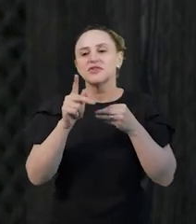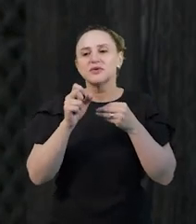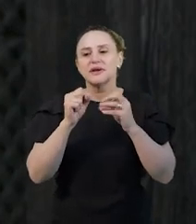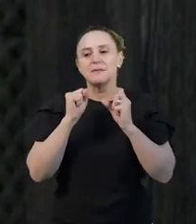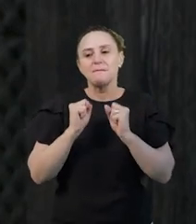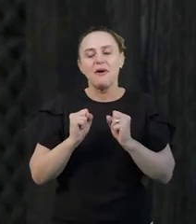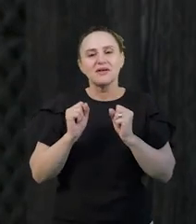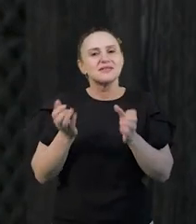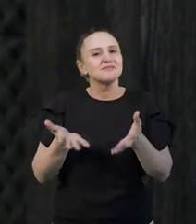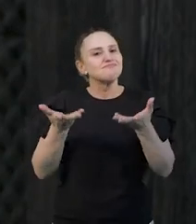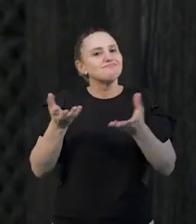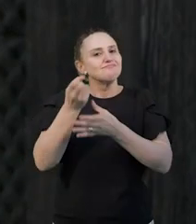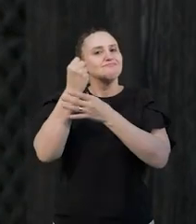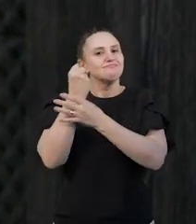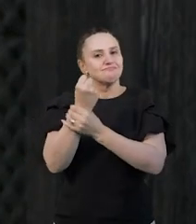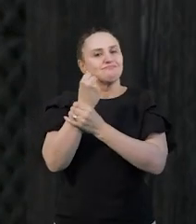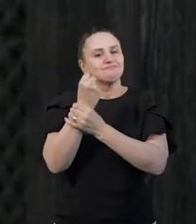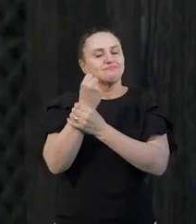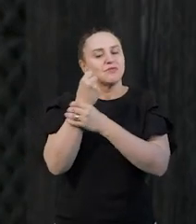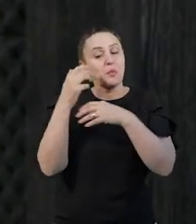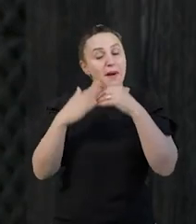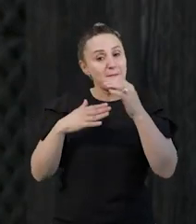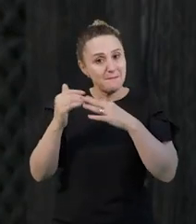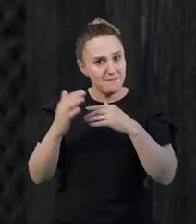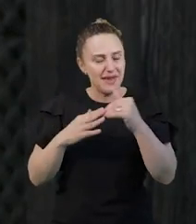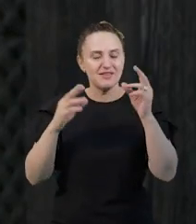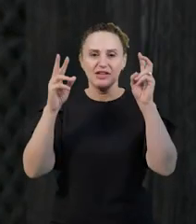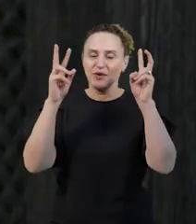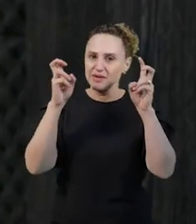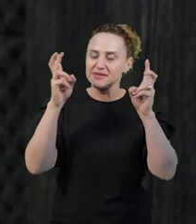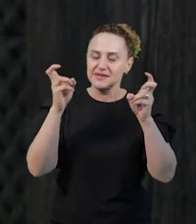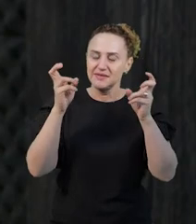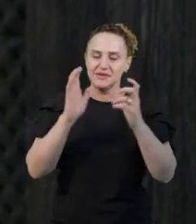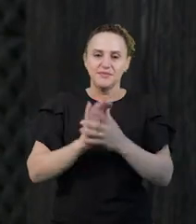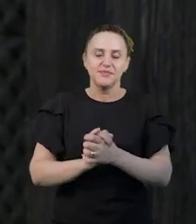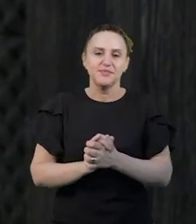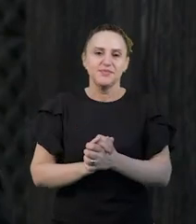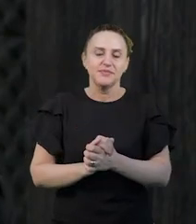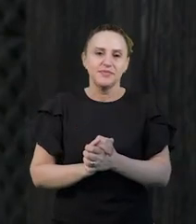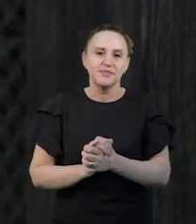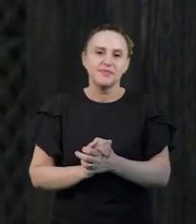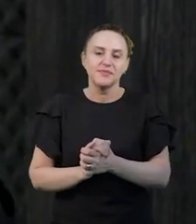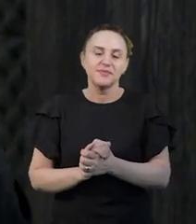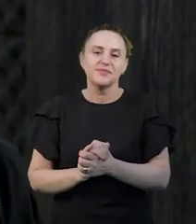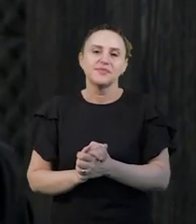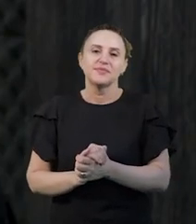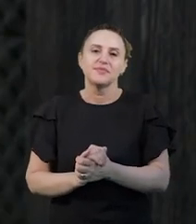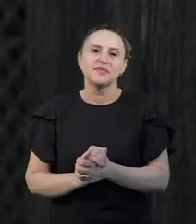realizar uma prática com modelagem, e que